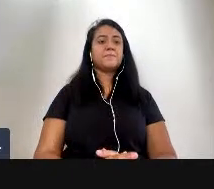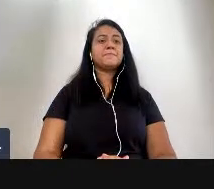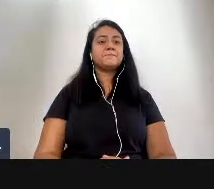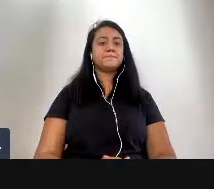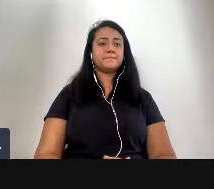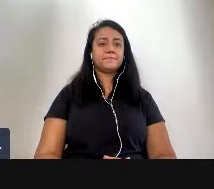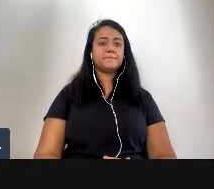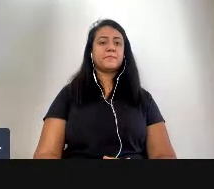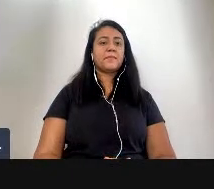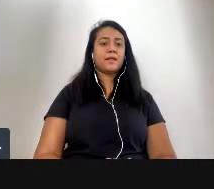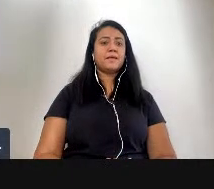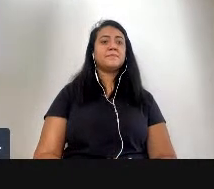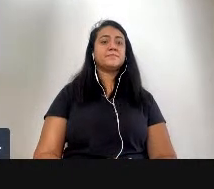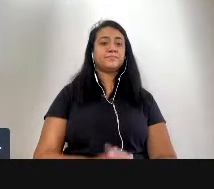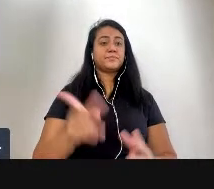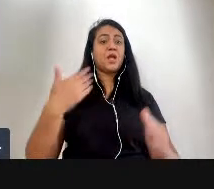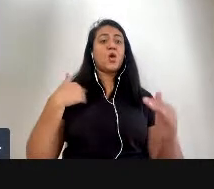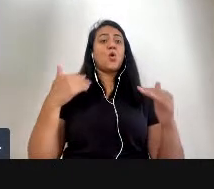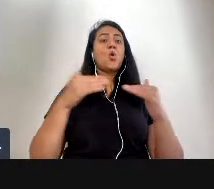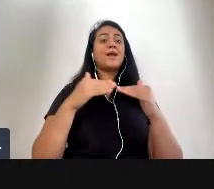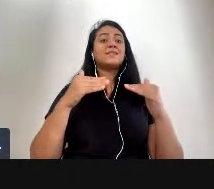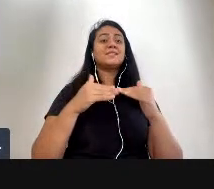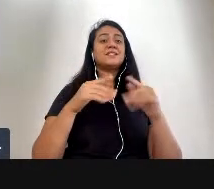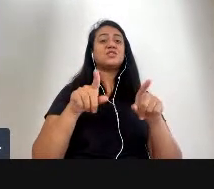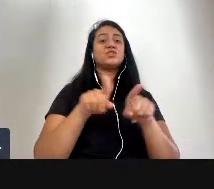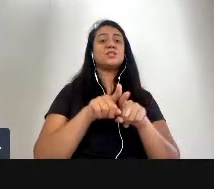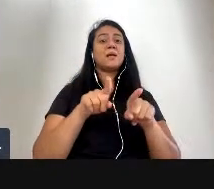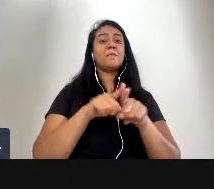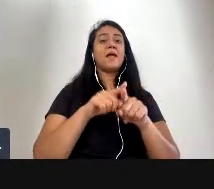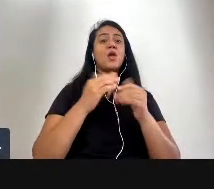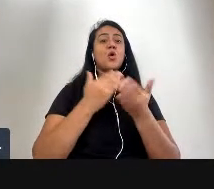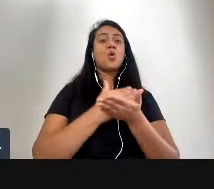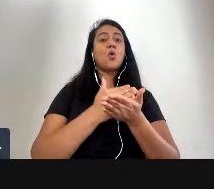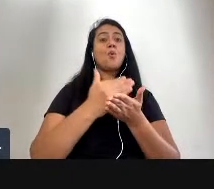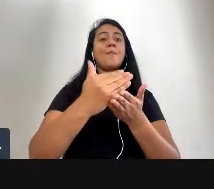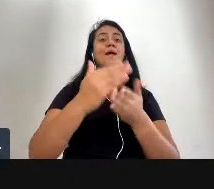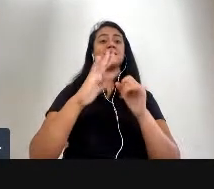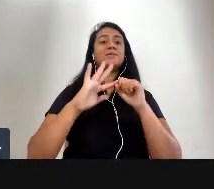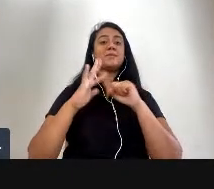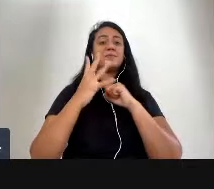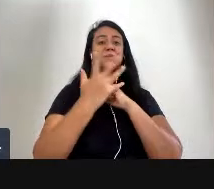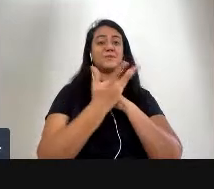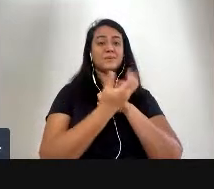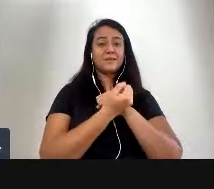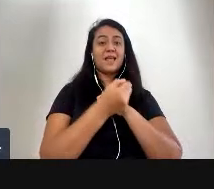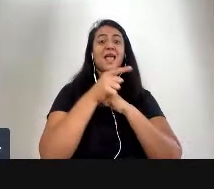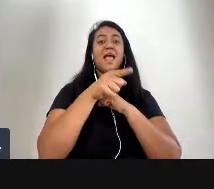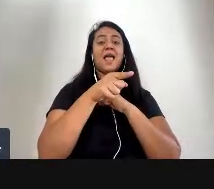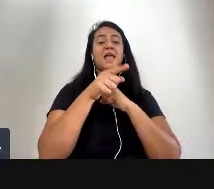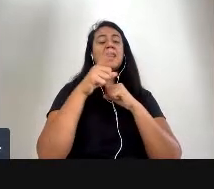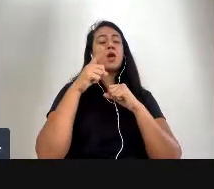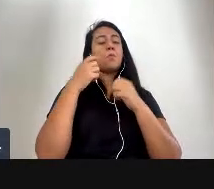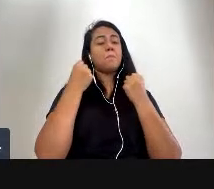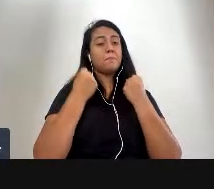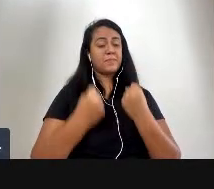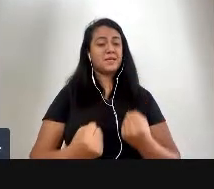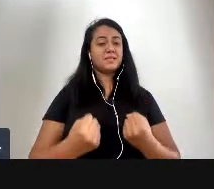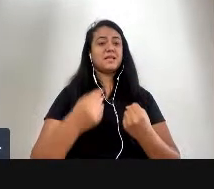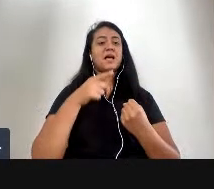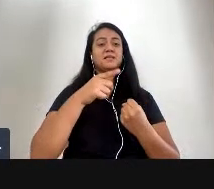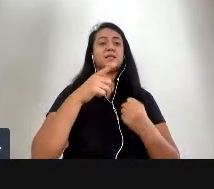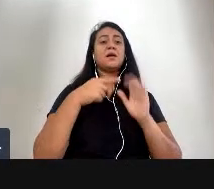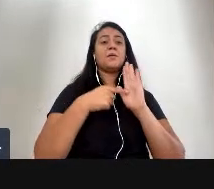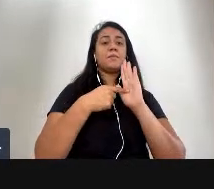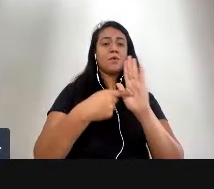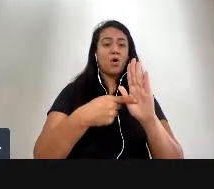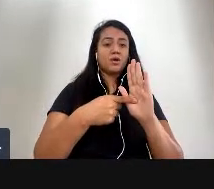coincide também com a pandemia então ele é um pouquinho mais sombrio ele mostra algumas mudanças